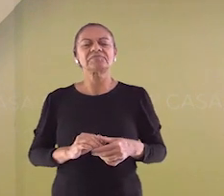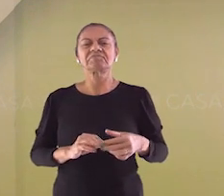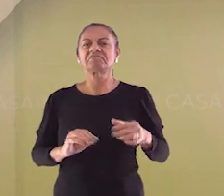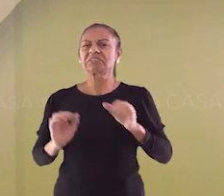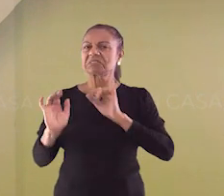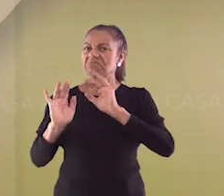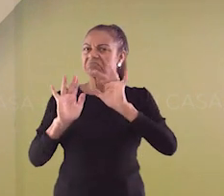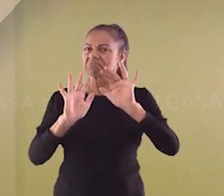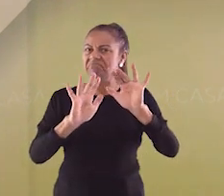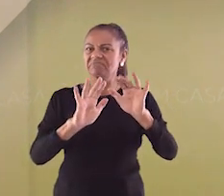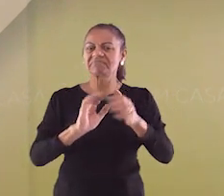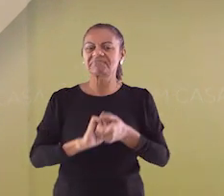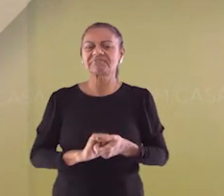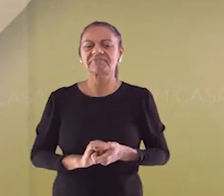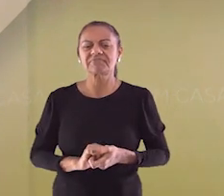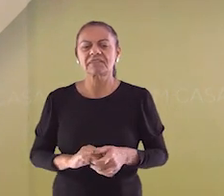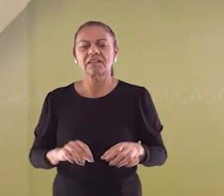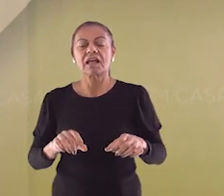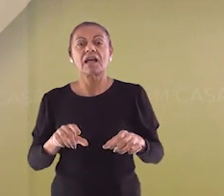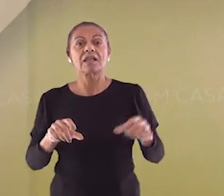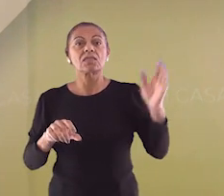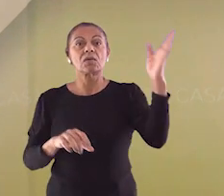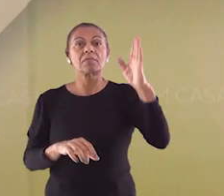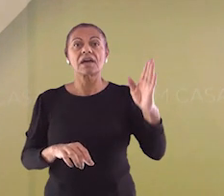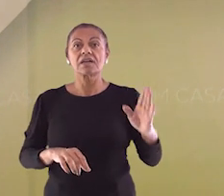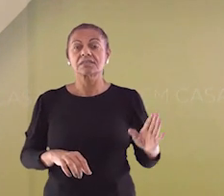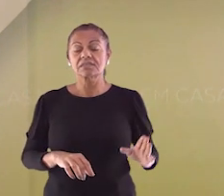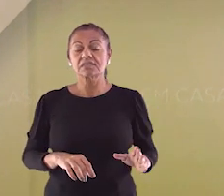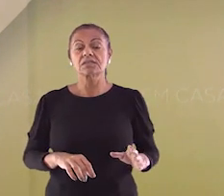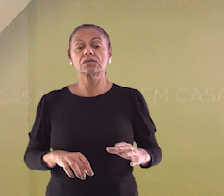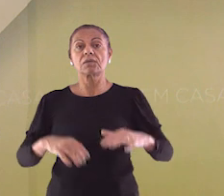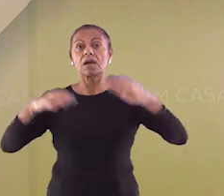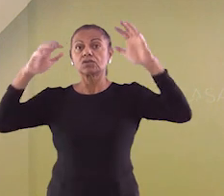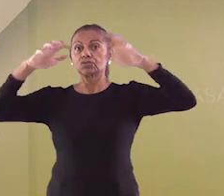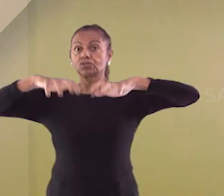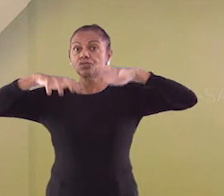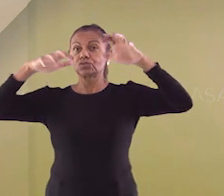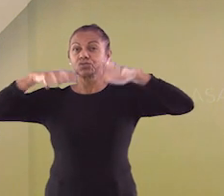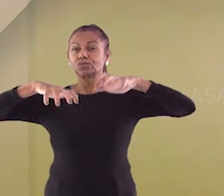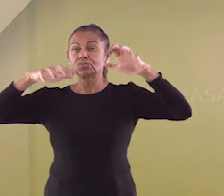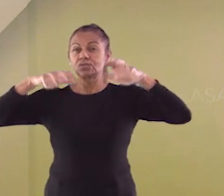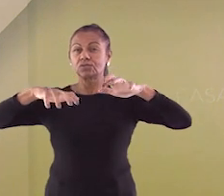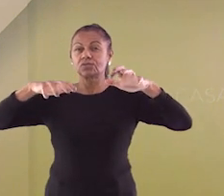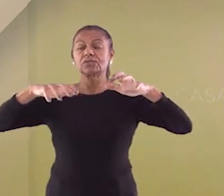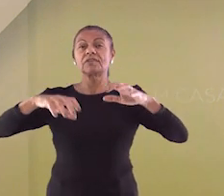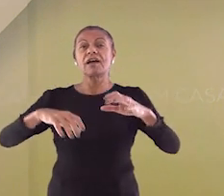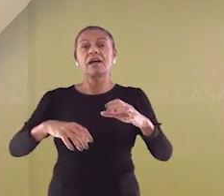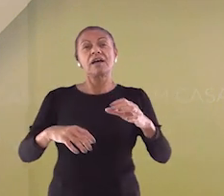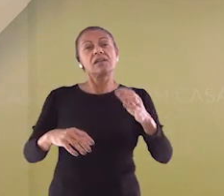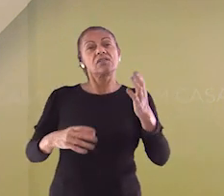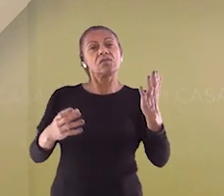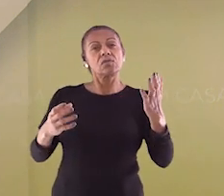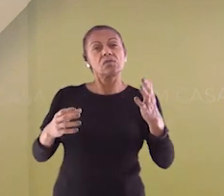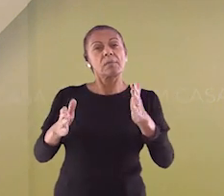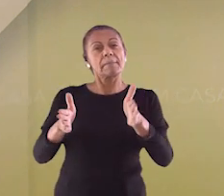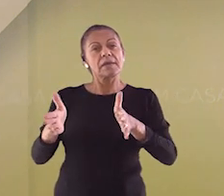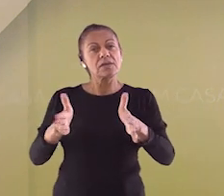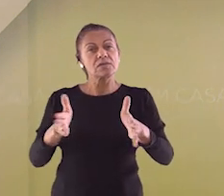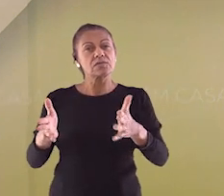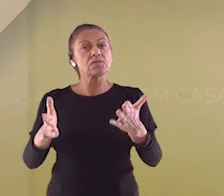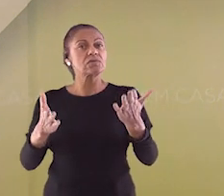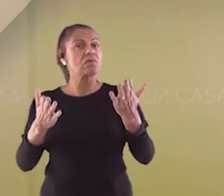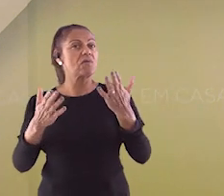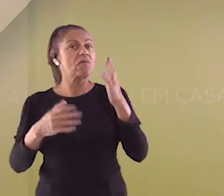mornas. No Brasil, as chuvas, tanto de verão quanto de inverno, elas provocam